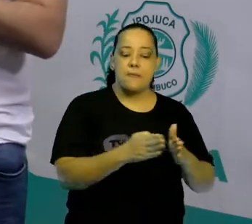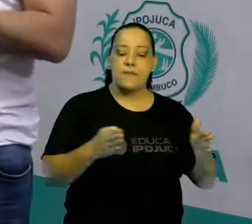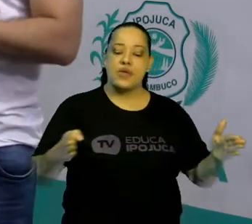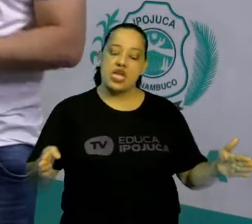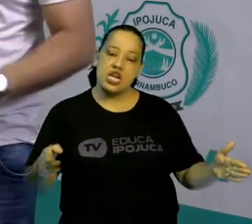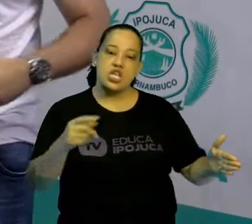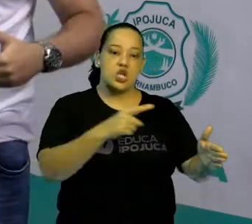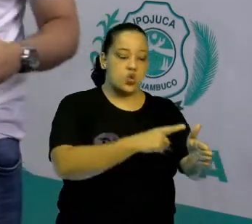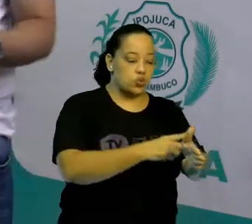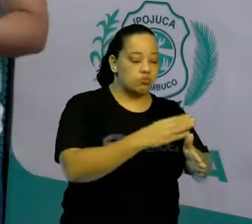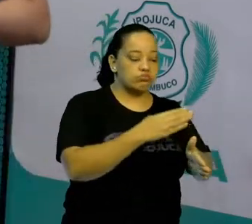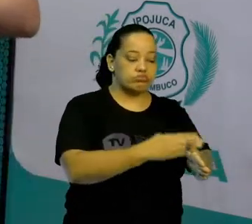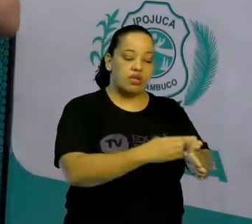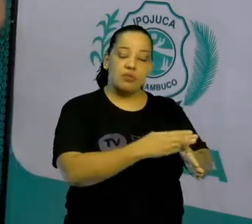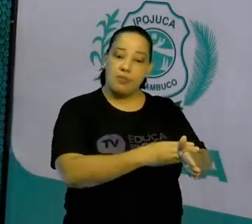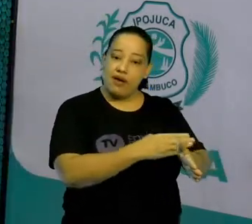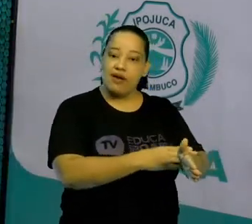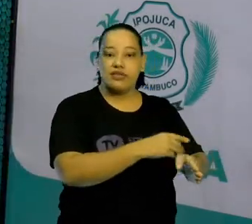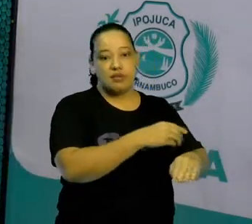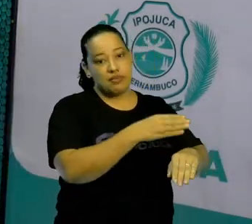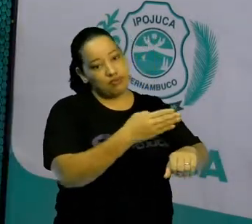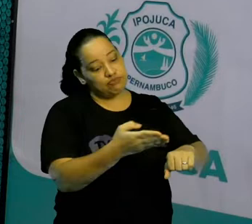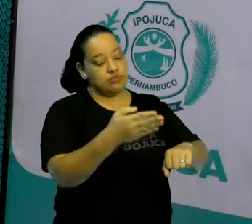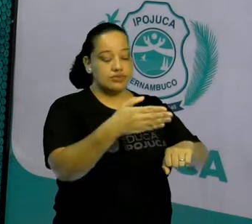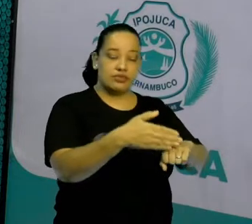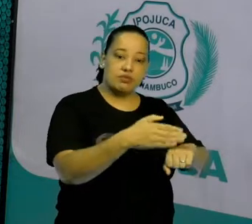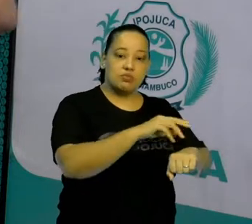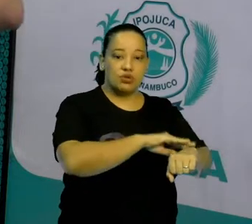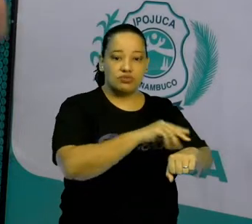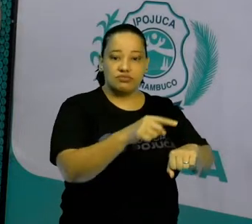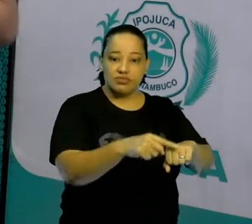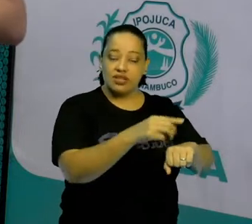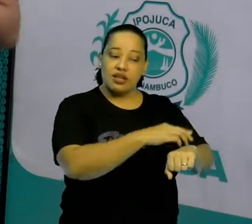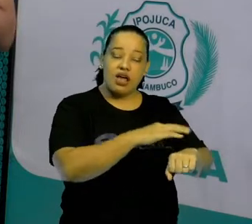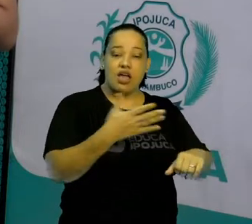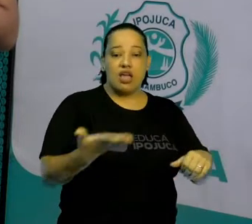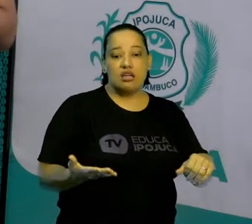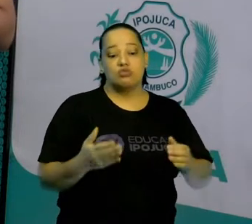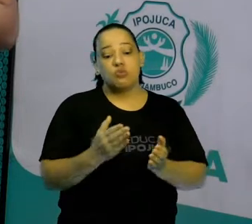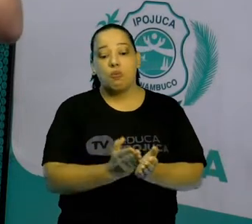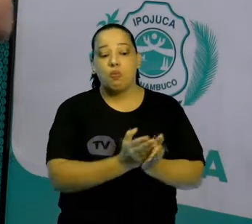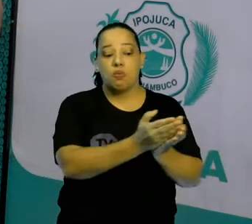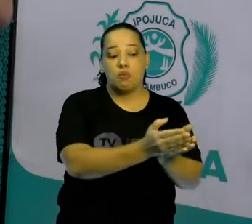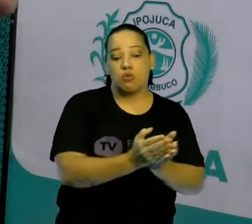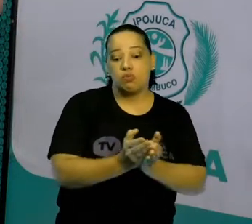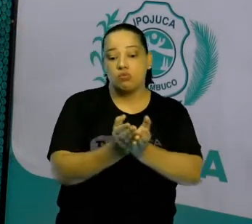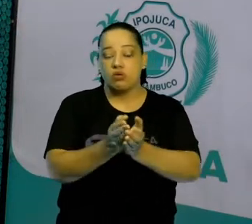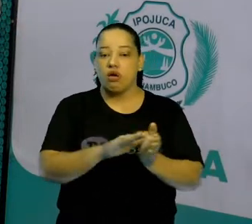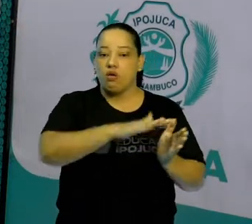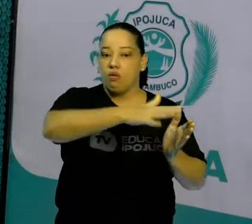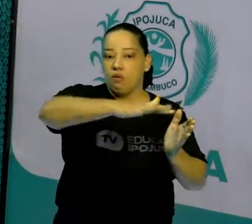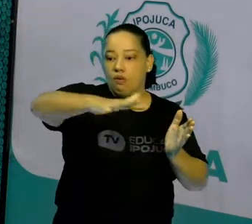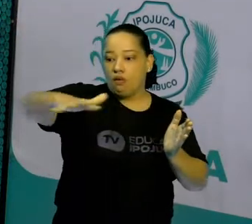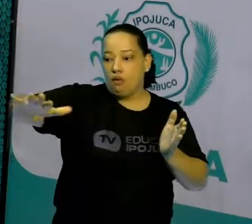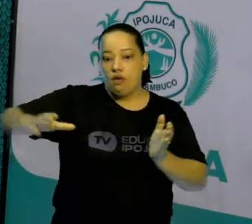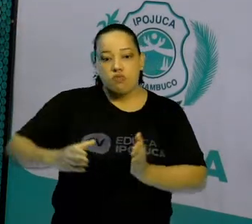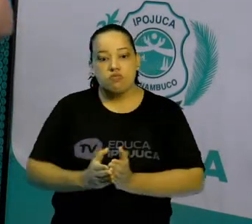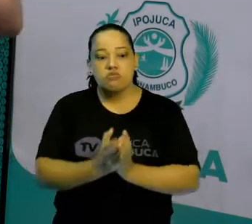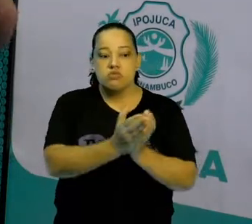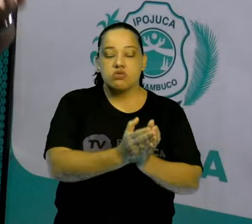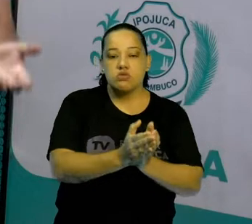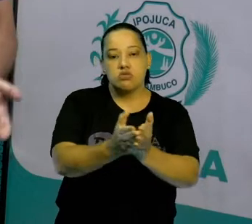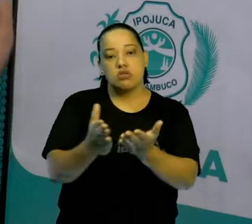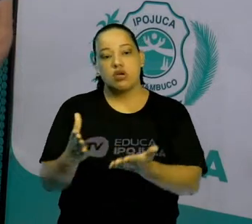início da Idade Moderna, eles se lançaram ao mar e acabaram conquistando vários territórios,